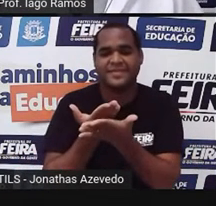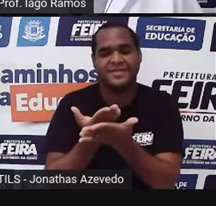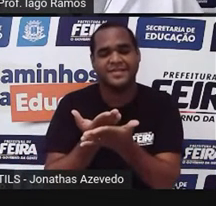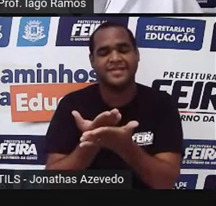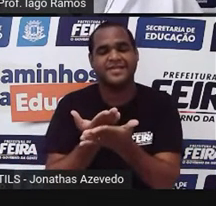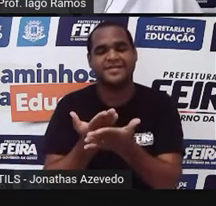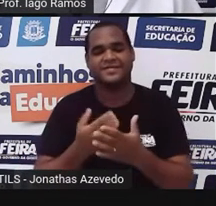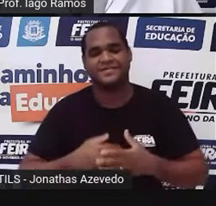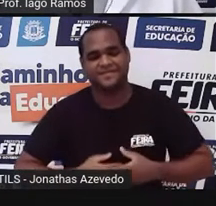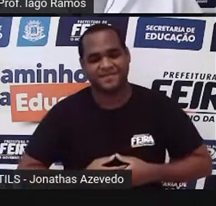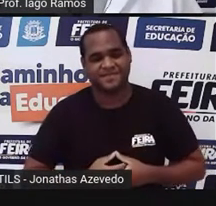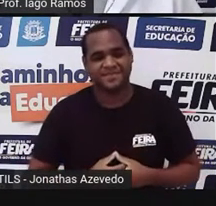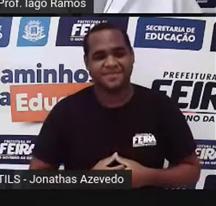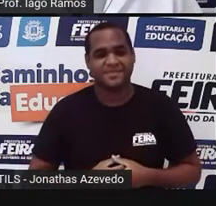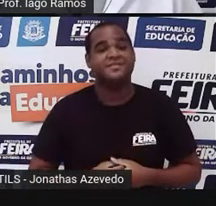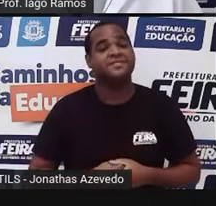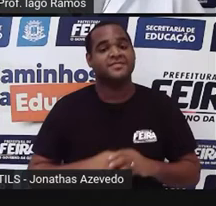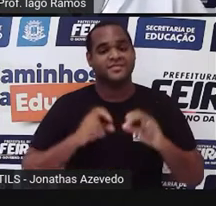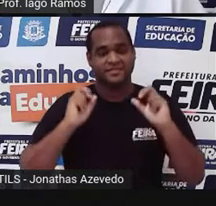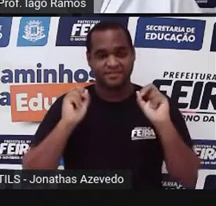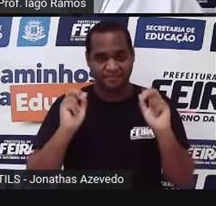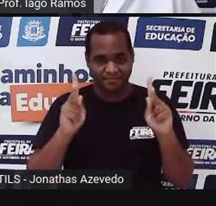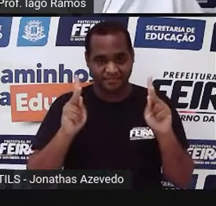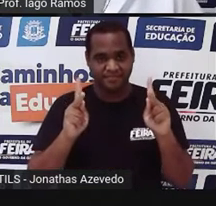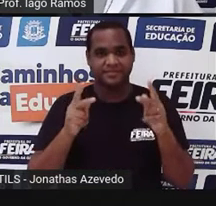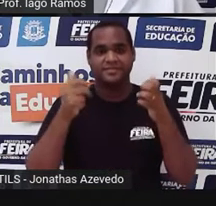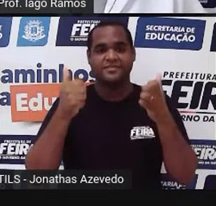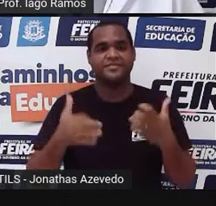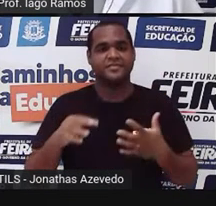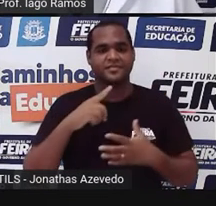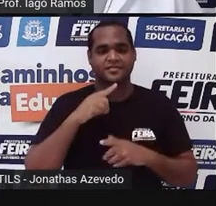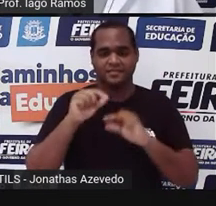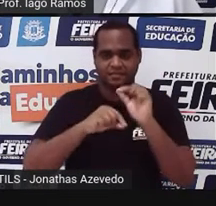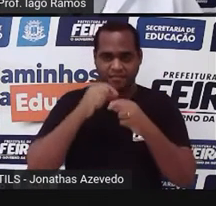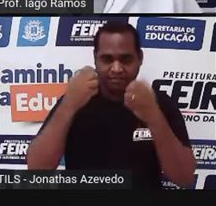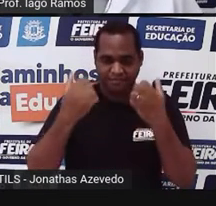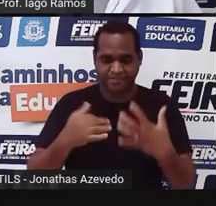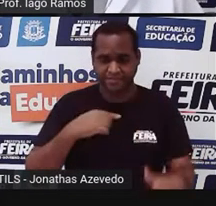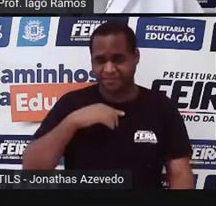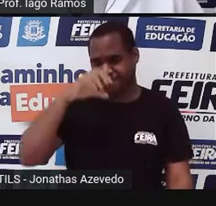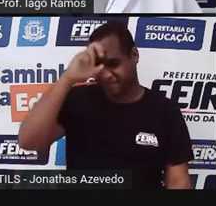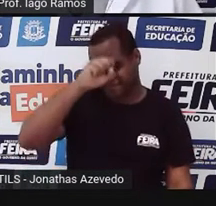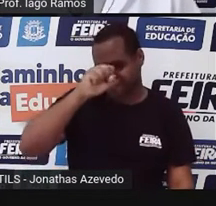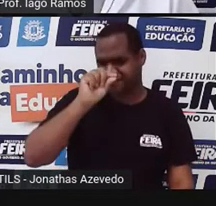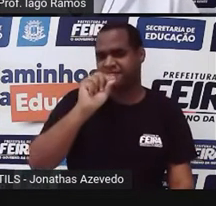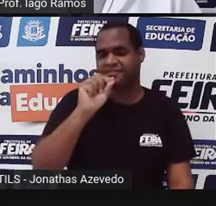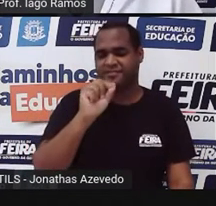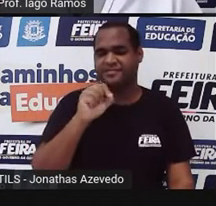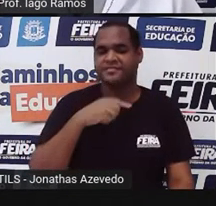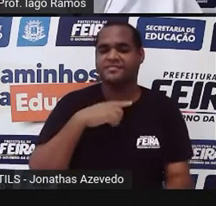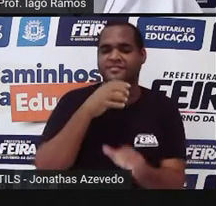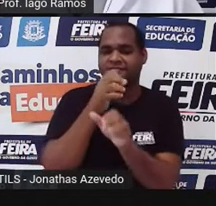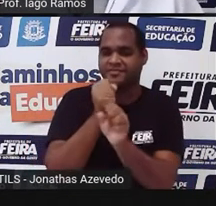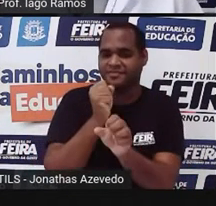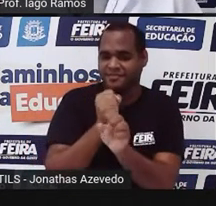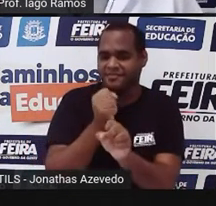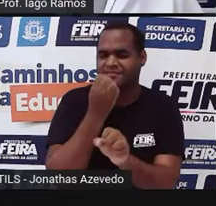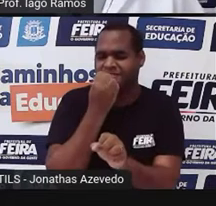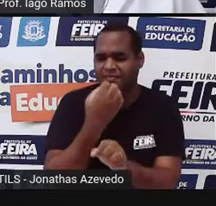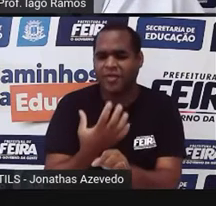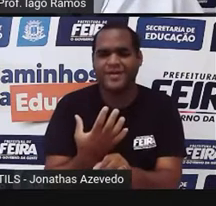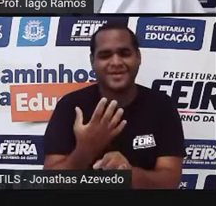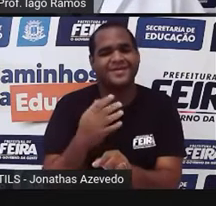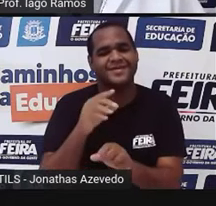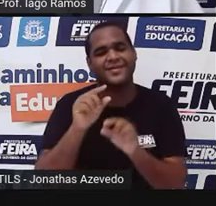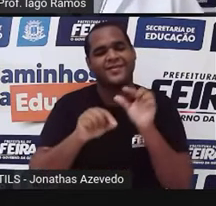Municipal de Feira de Santana, tá bom? E o que é que a gente vai aprender nessa aula? A gente vai aprender um cálculozinho bem bacana,